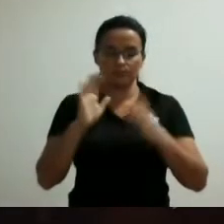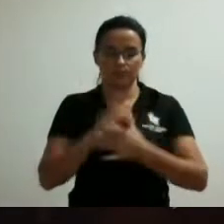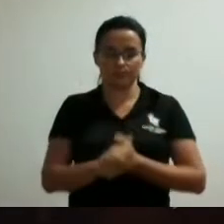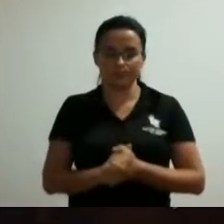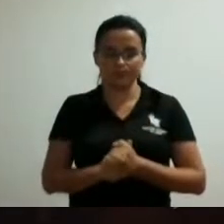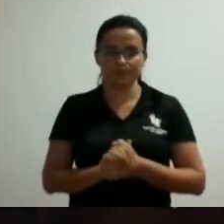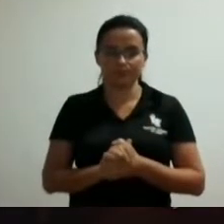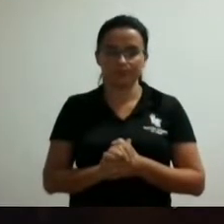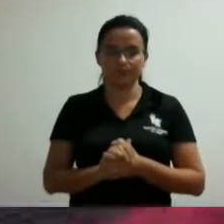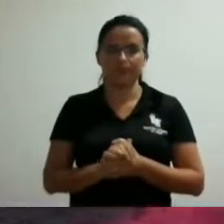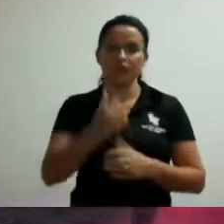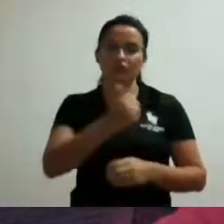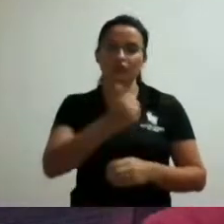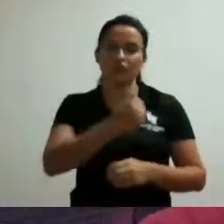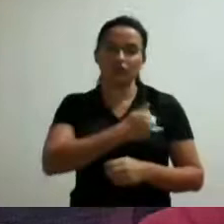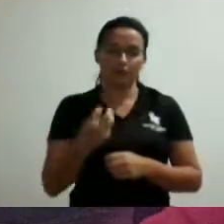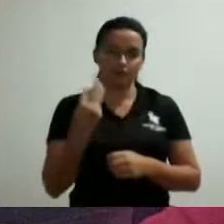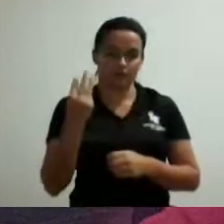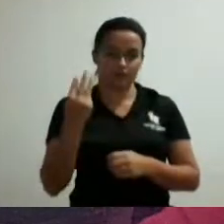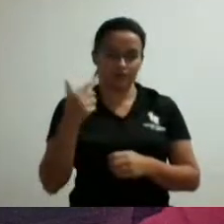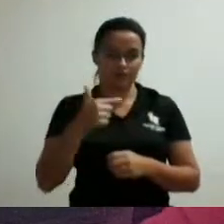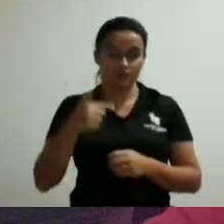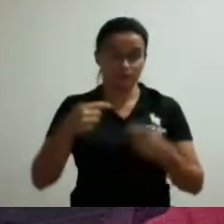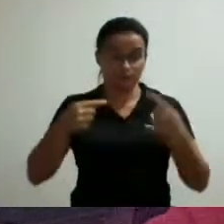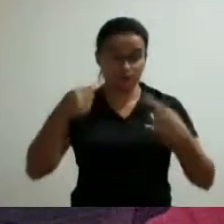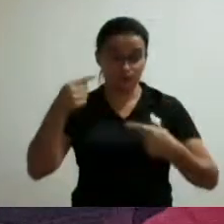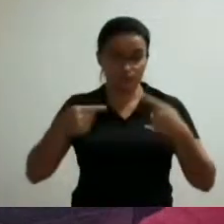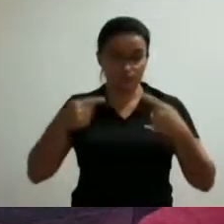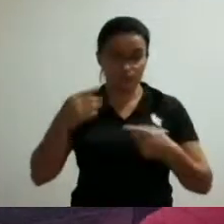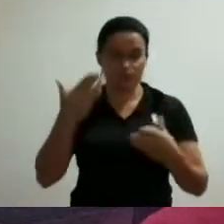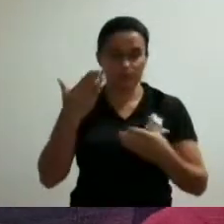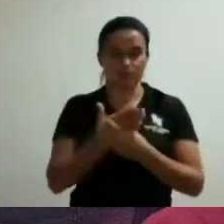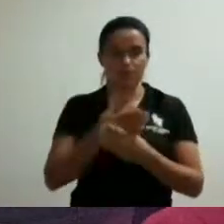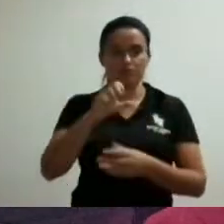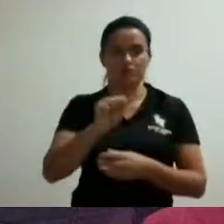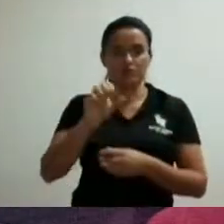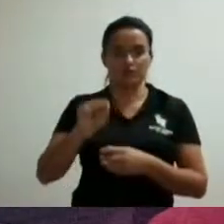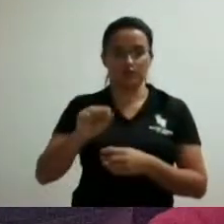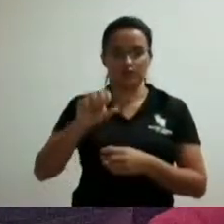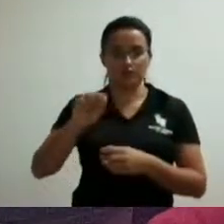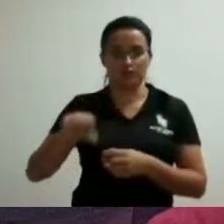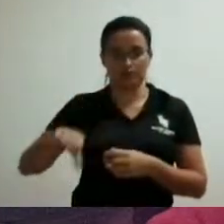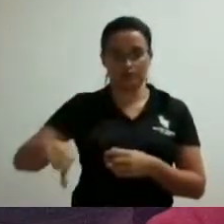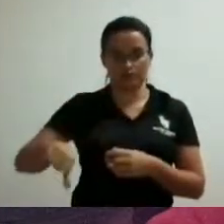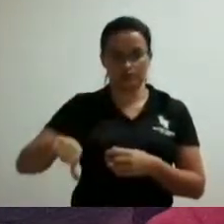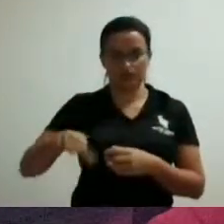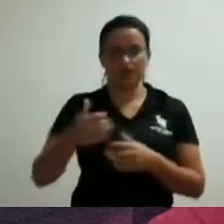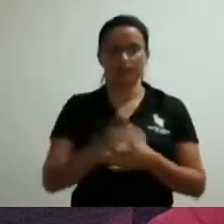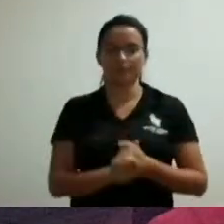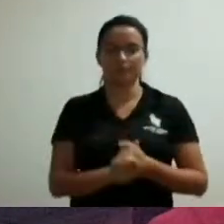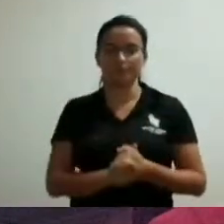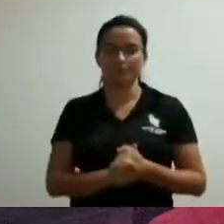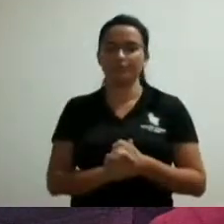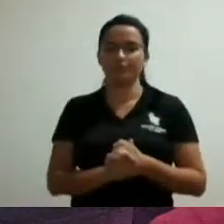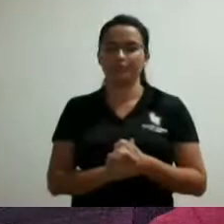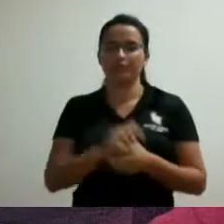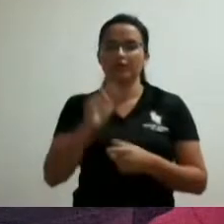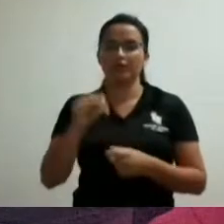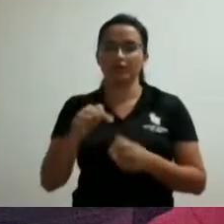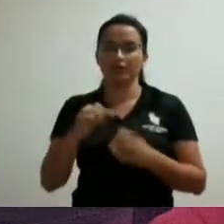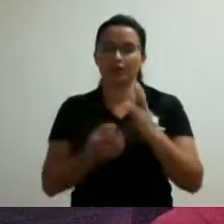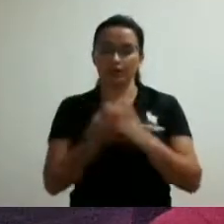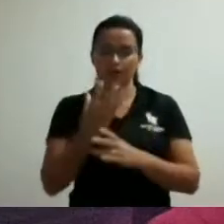número 3 segunda discussão processo 88 89 barra 2021 que cria o